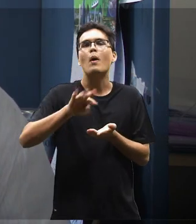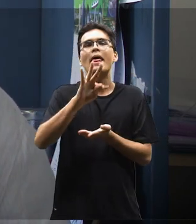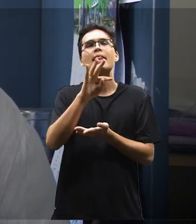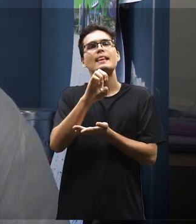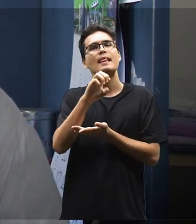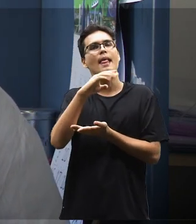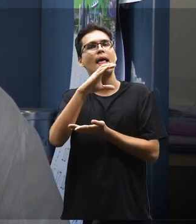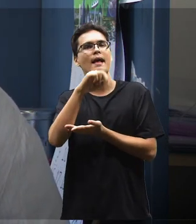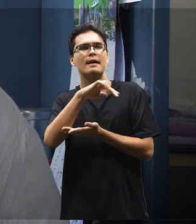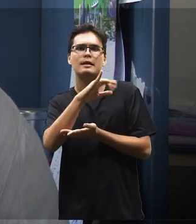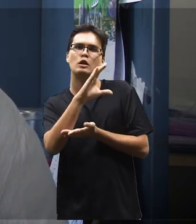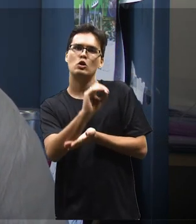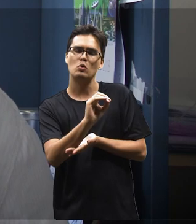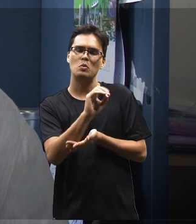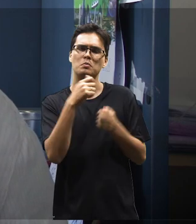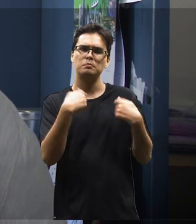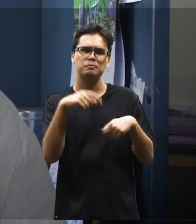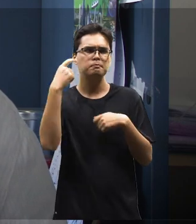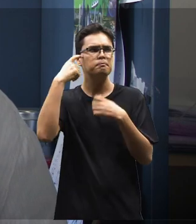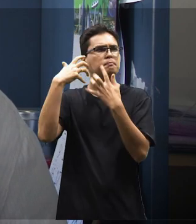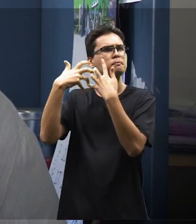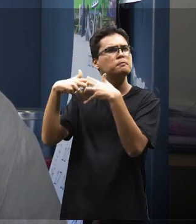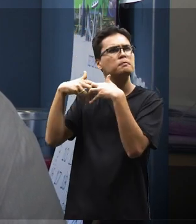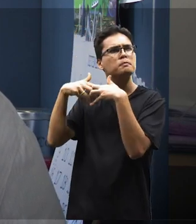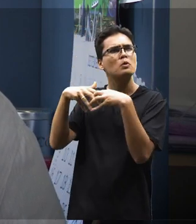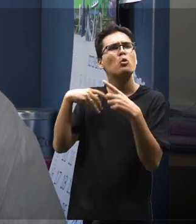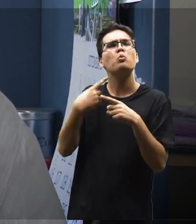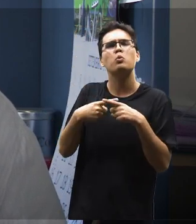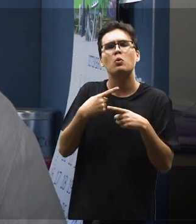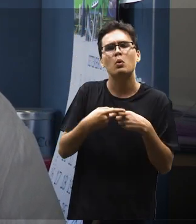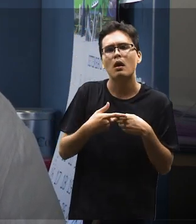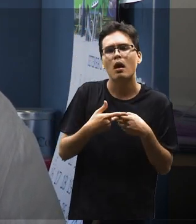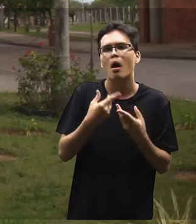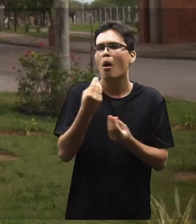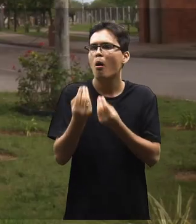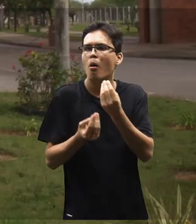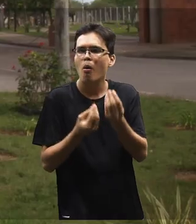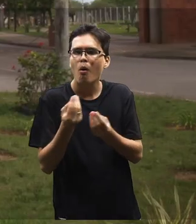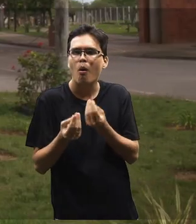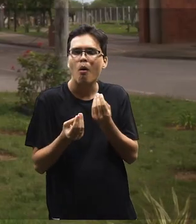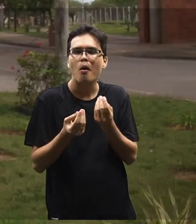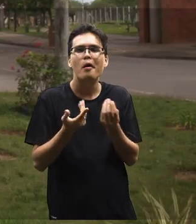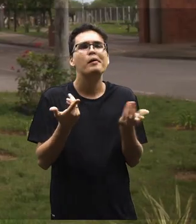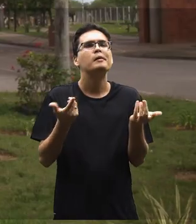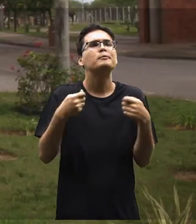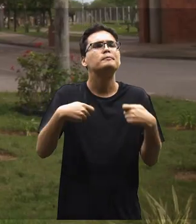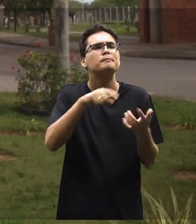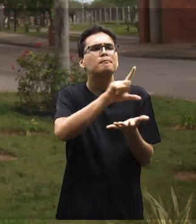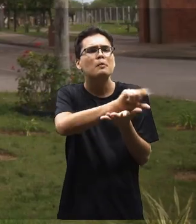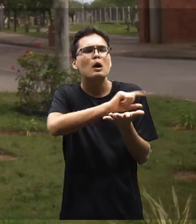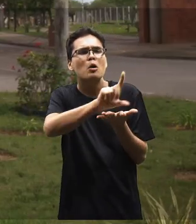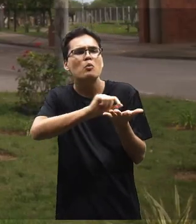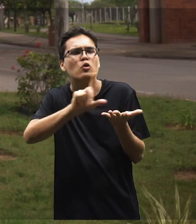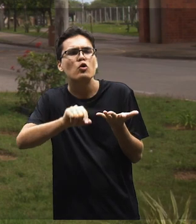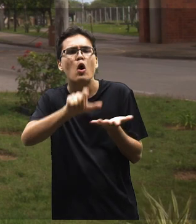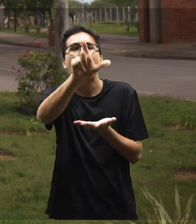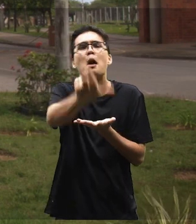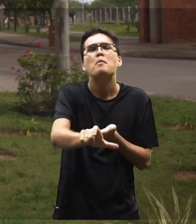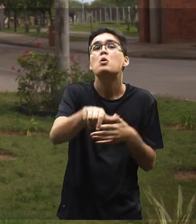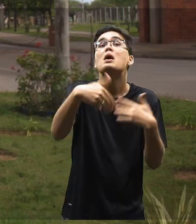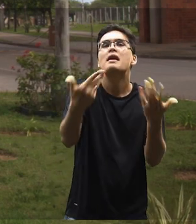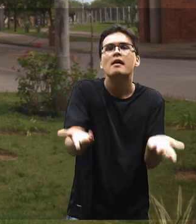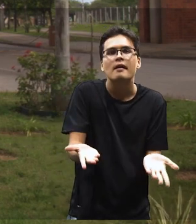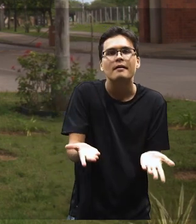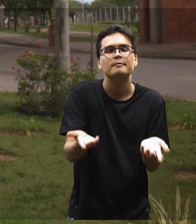técnica. Ele quer refletir os porquês, o como fazer, as opções, o que fazer, para quem,